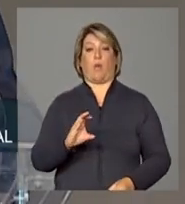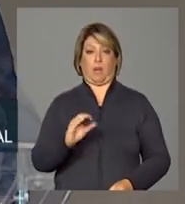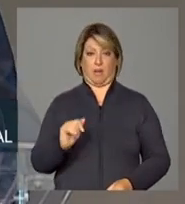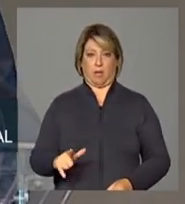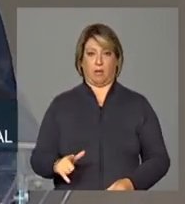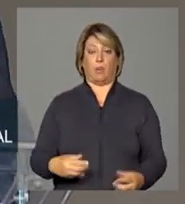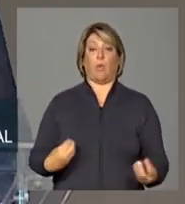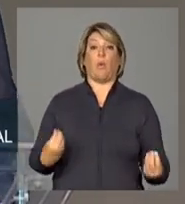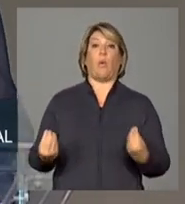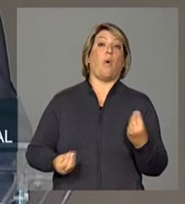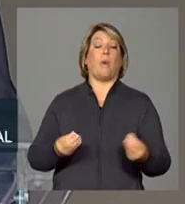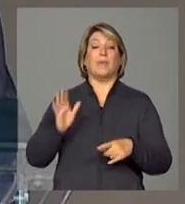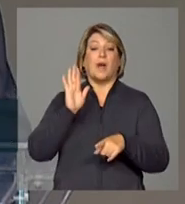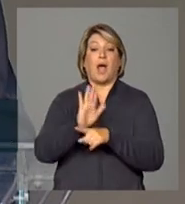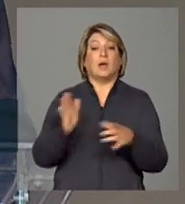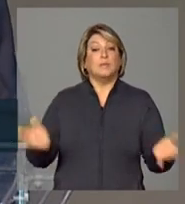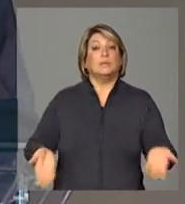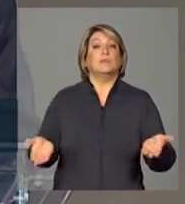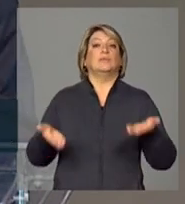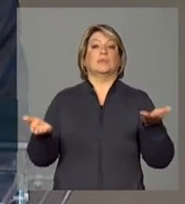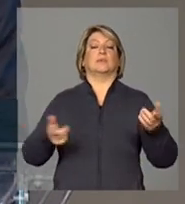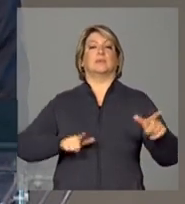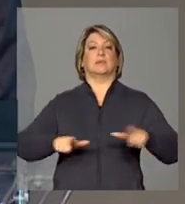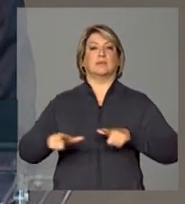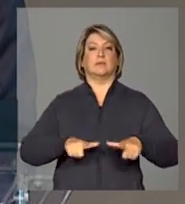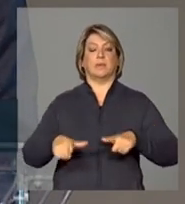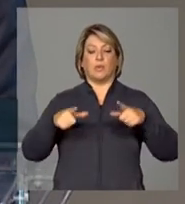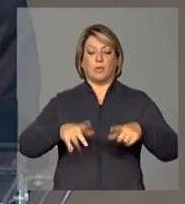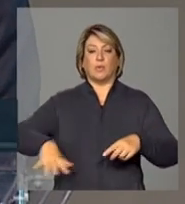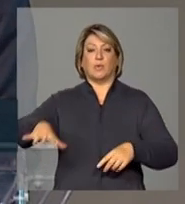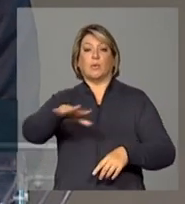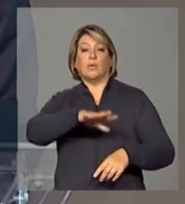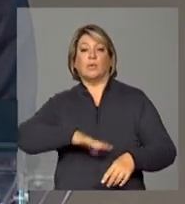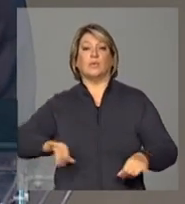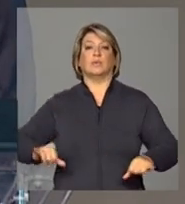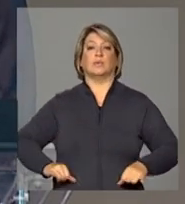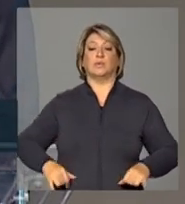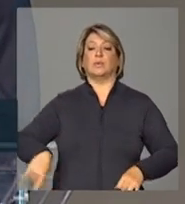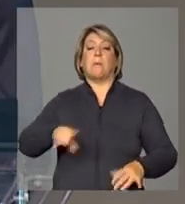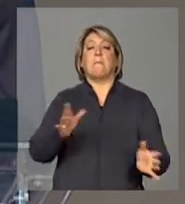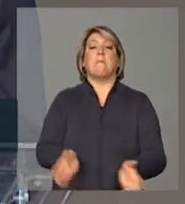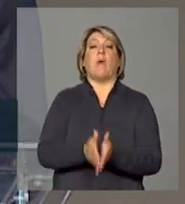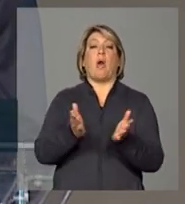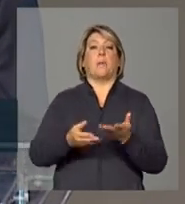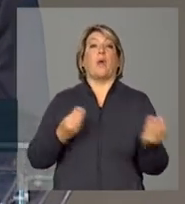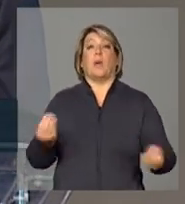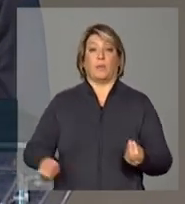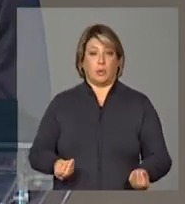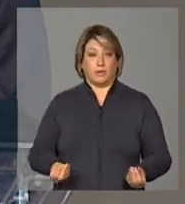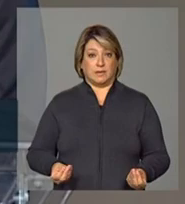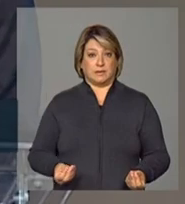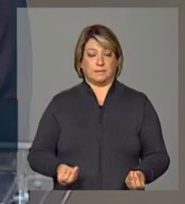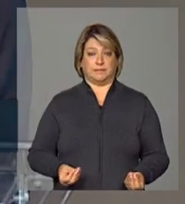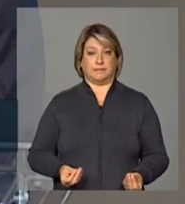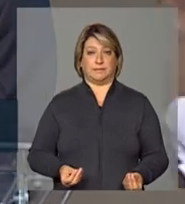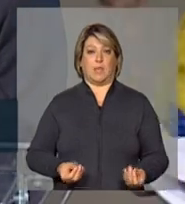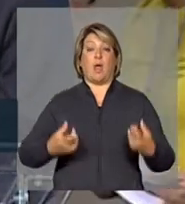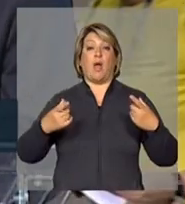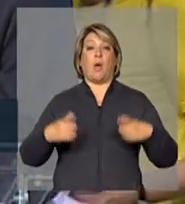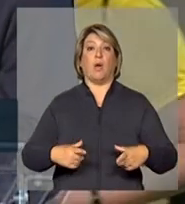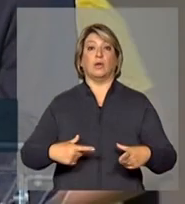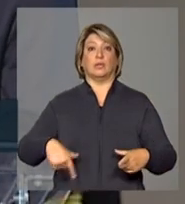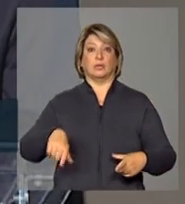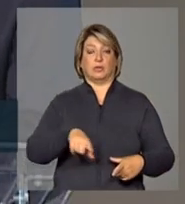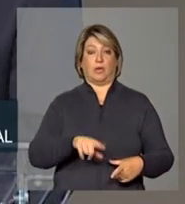estimular atividades em regiões deprimidas em regiões pobres onde a estrutura de